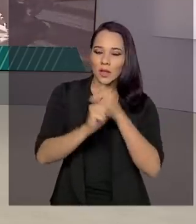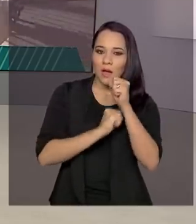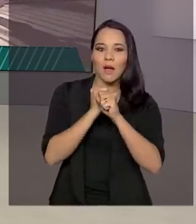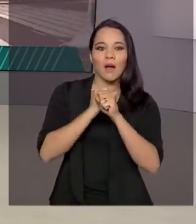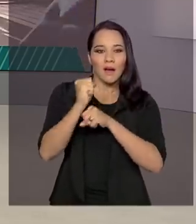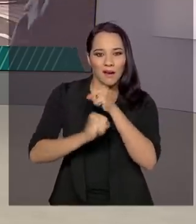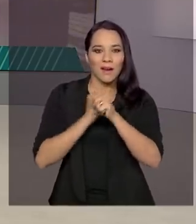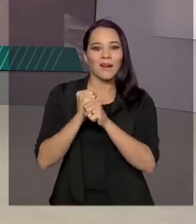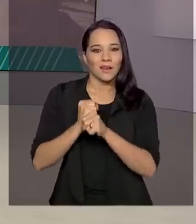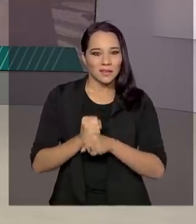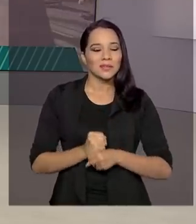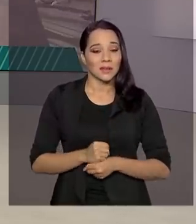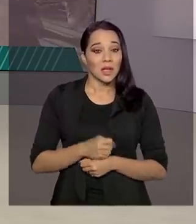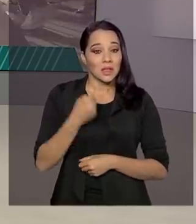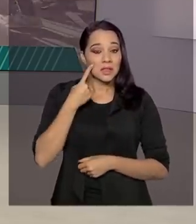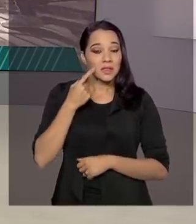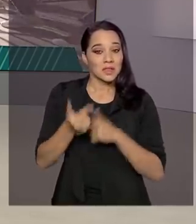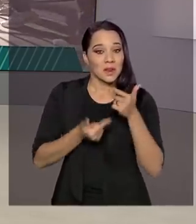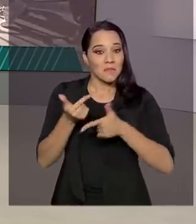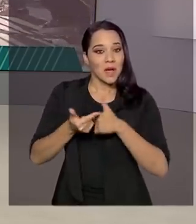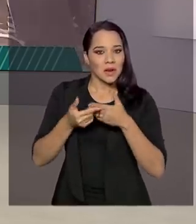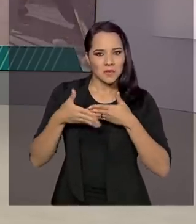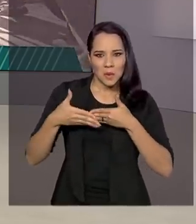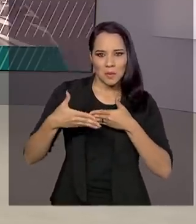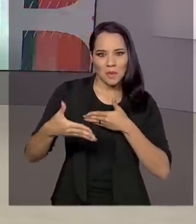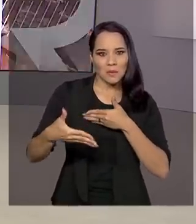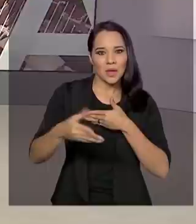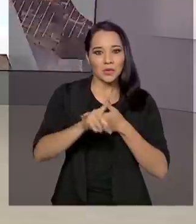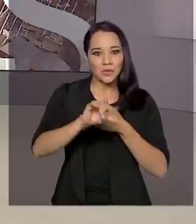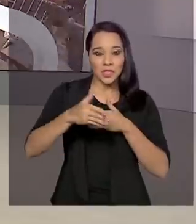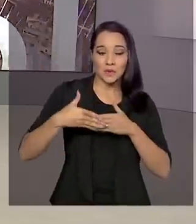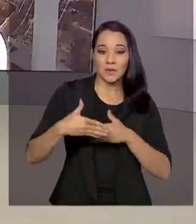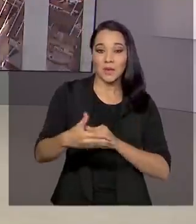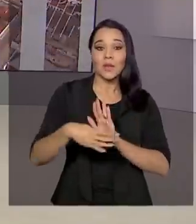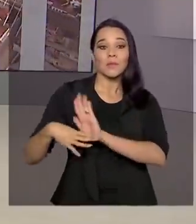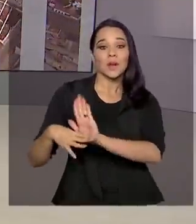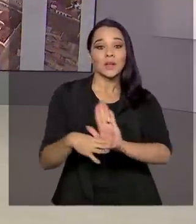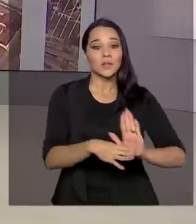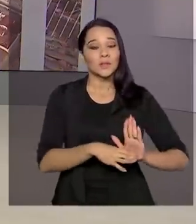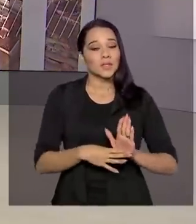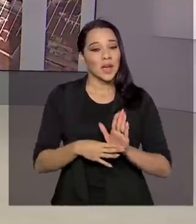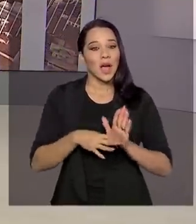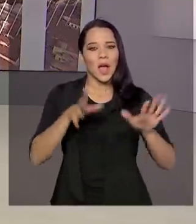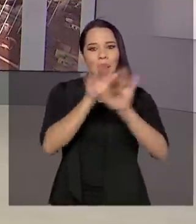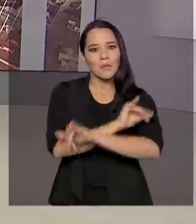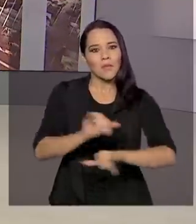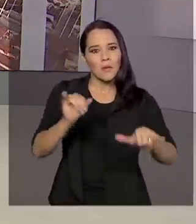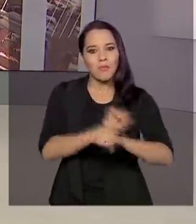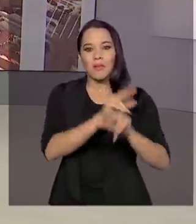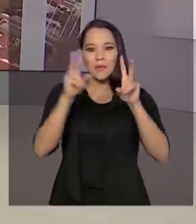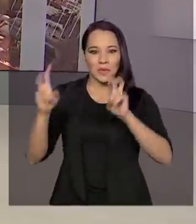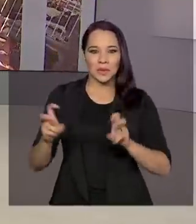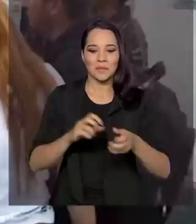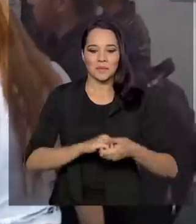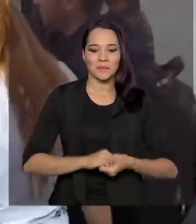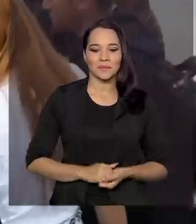anos. Estão previstas atividades ao longo dos próximos dias para ajudar a popularizar o tema.